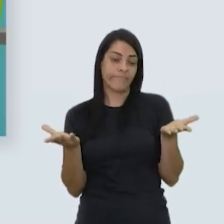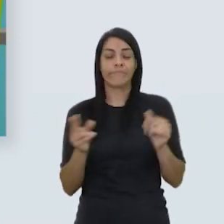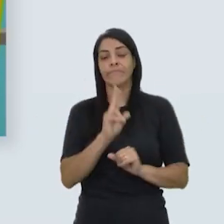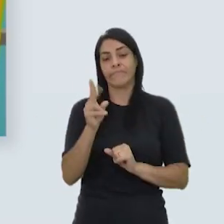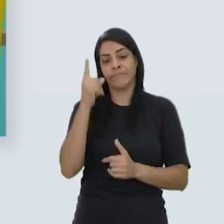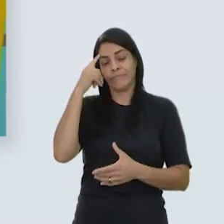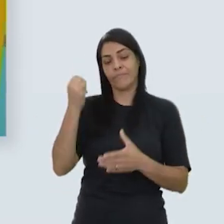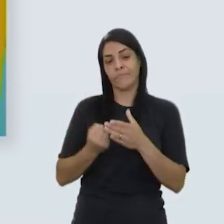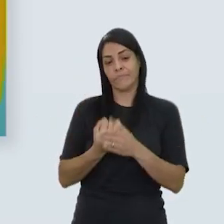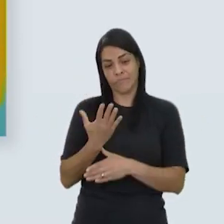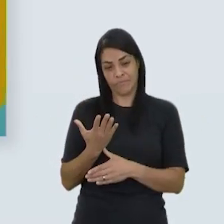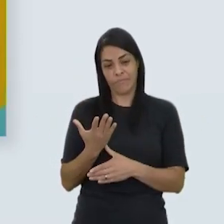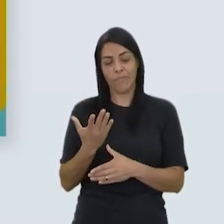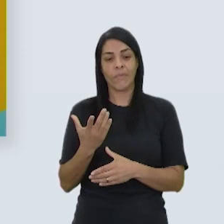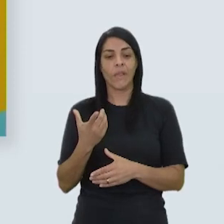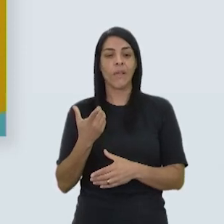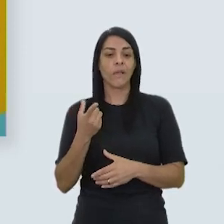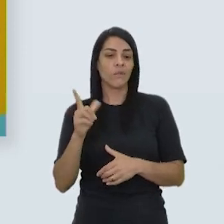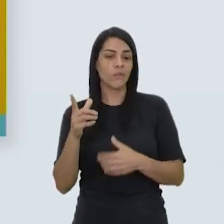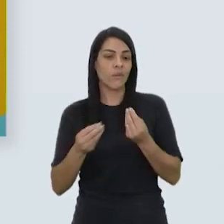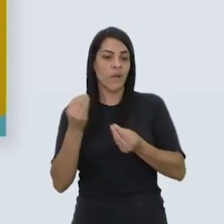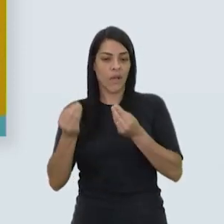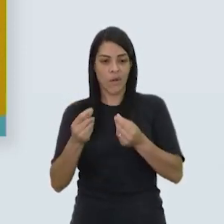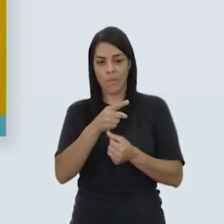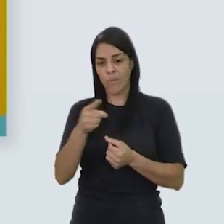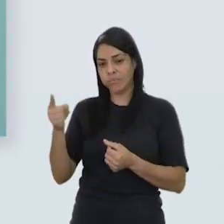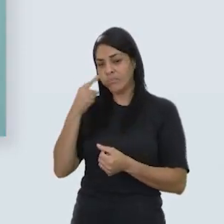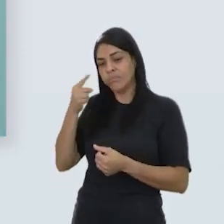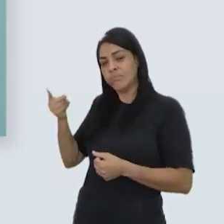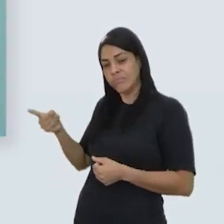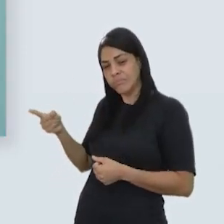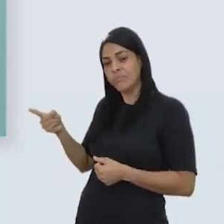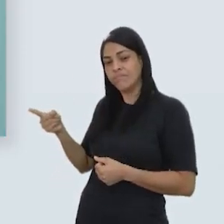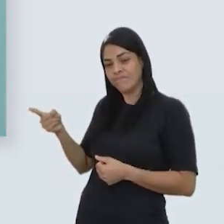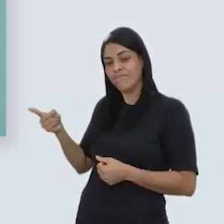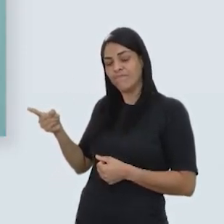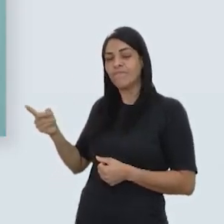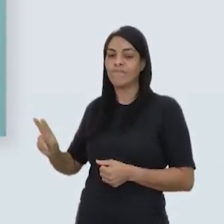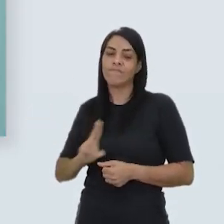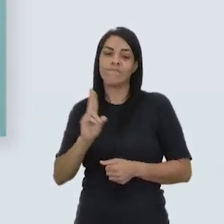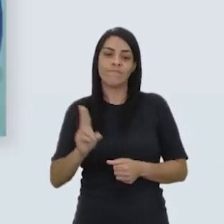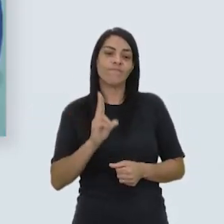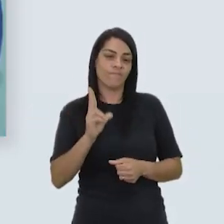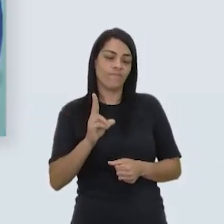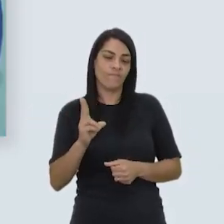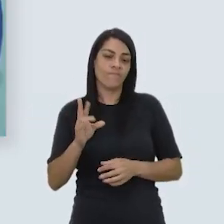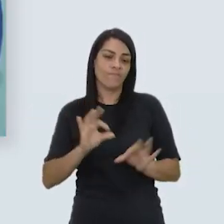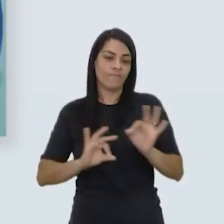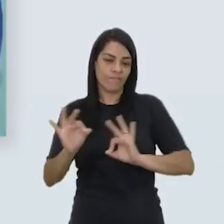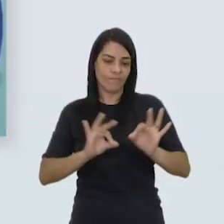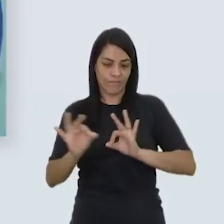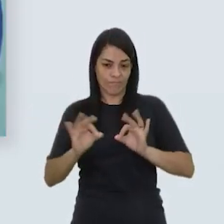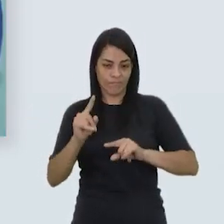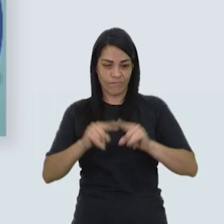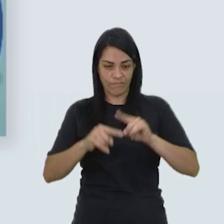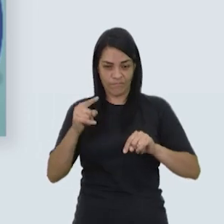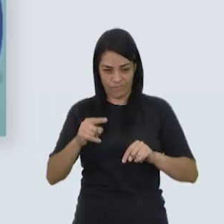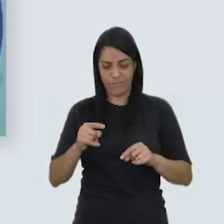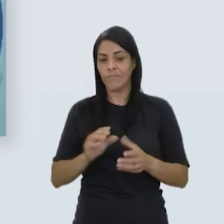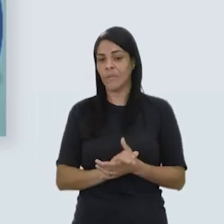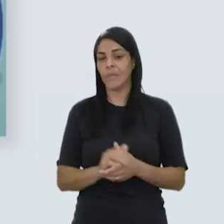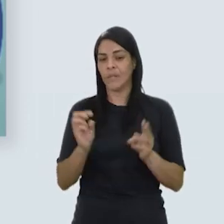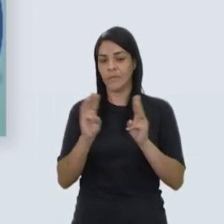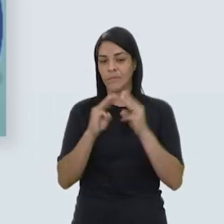quando não tiverem mais utilidade, envie as garrafas para reciclagem, pois elas podem ser usadas para produzir a matéria-prima para fabricar outras